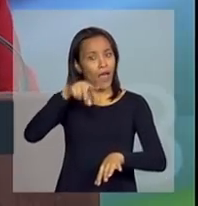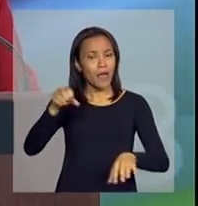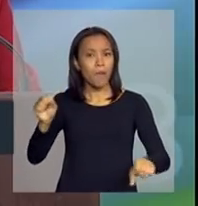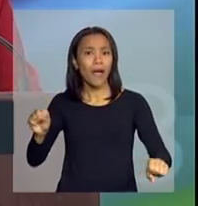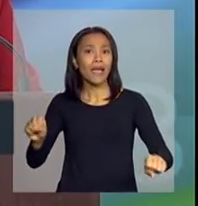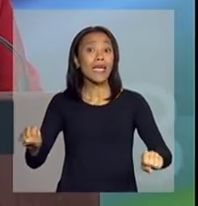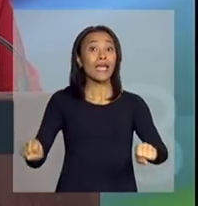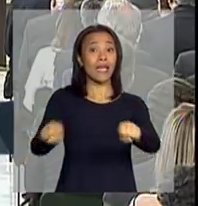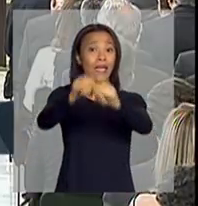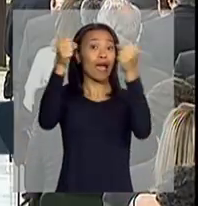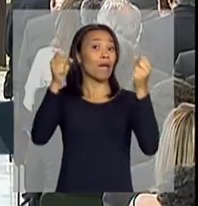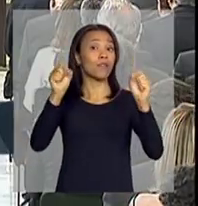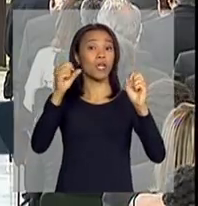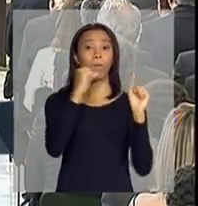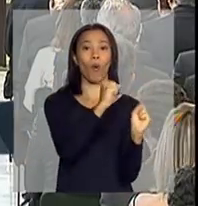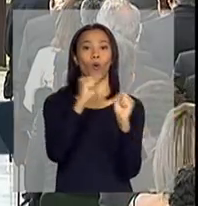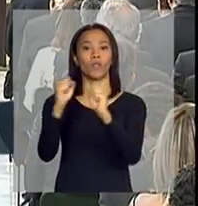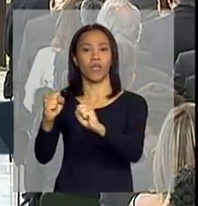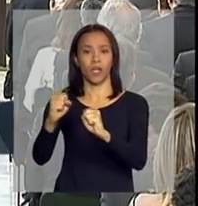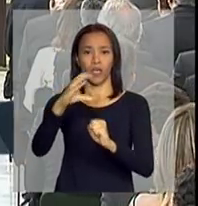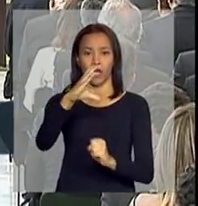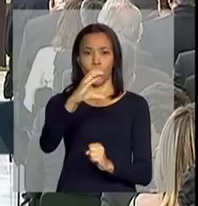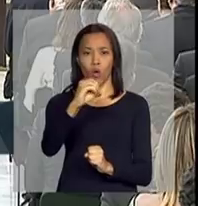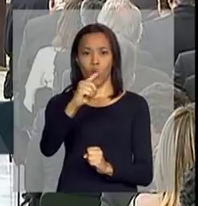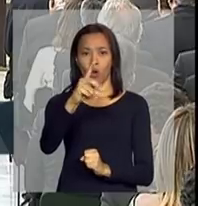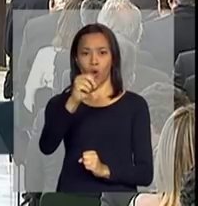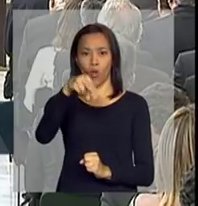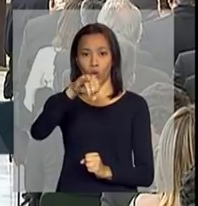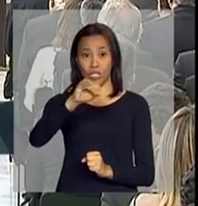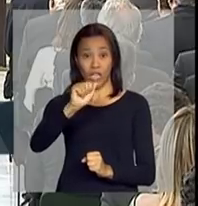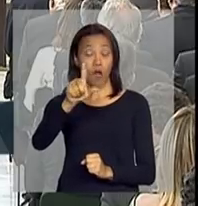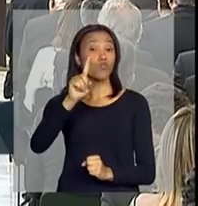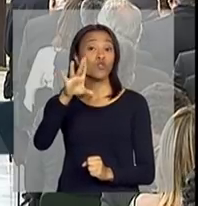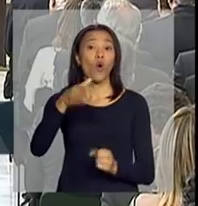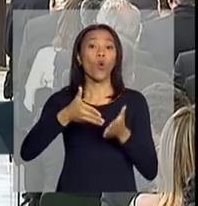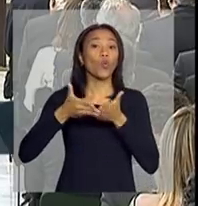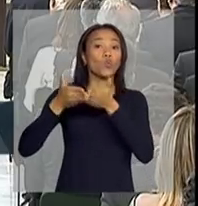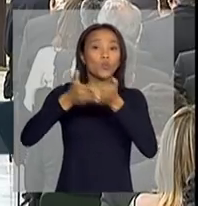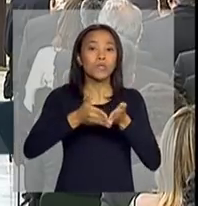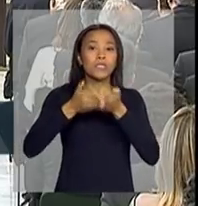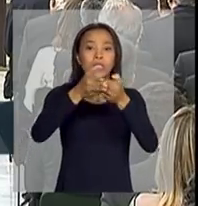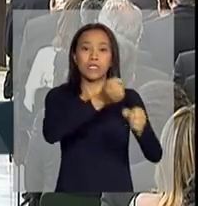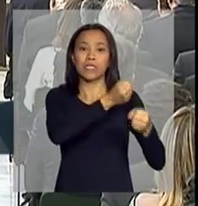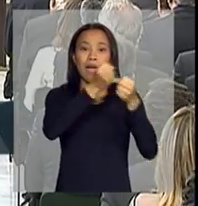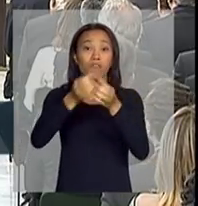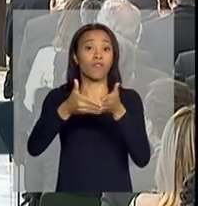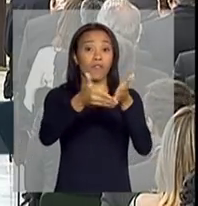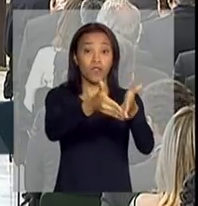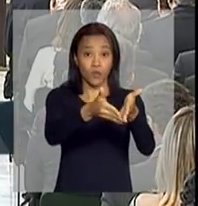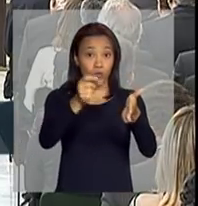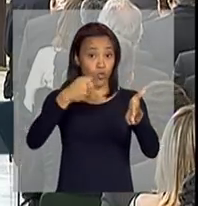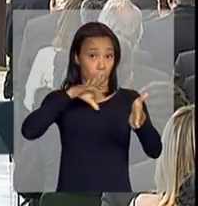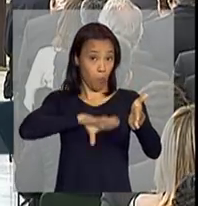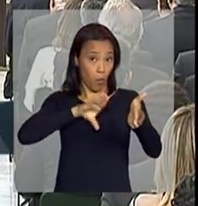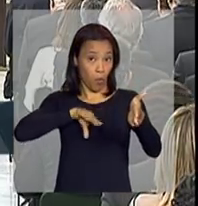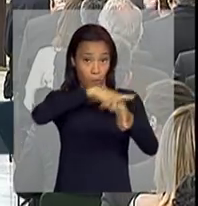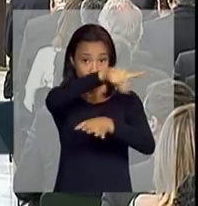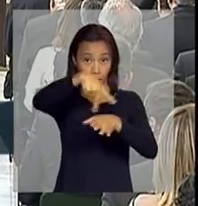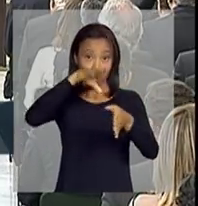monopólio colonial, pelo qual só os navios portugueses podiam comercializar a